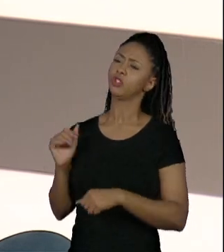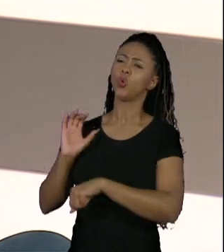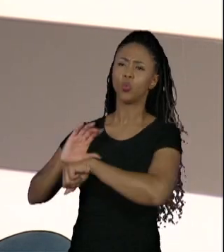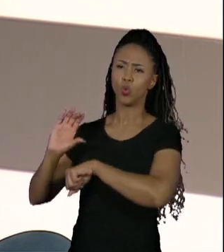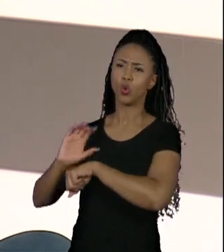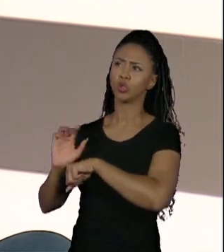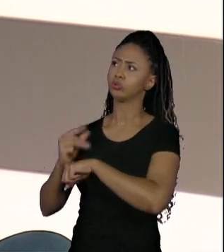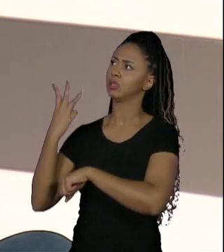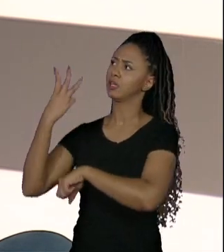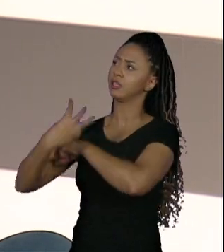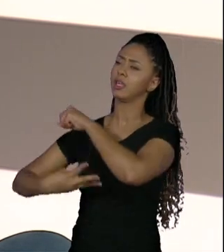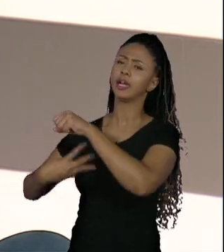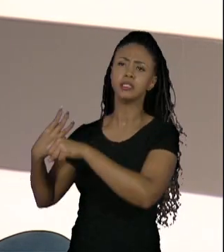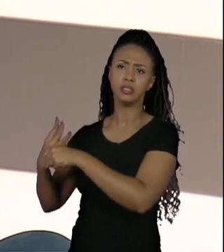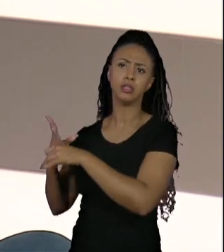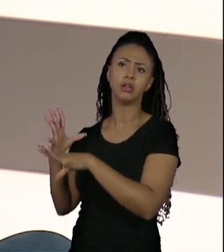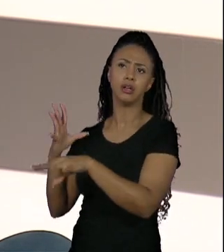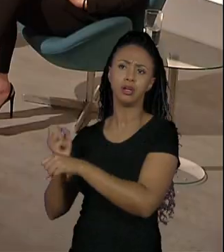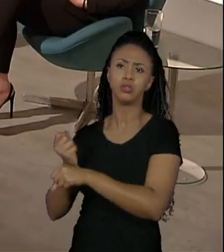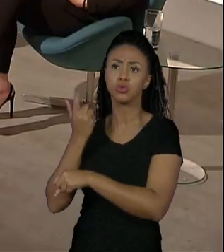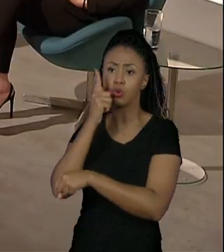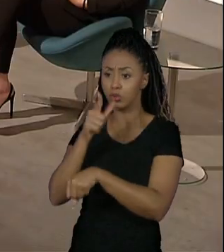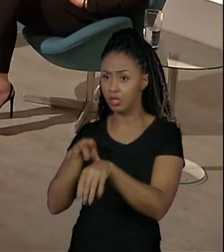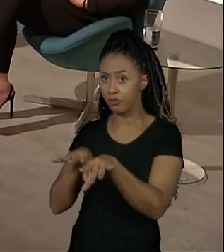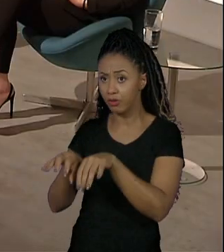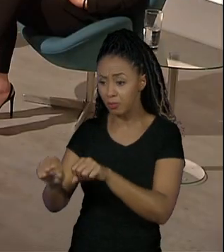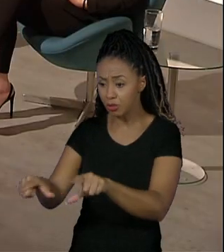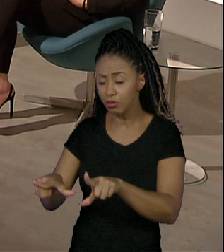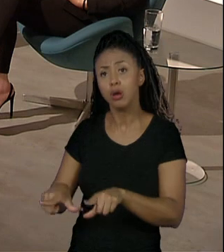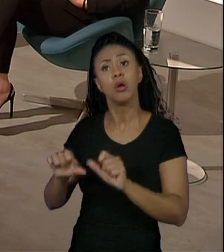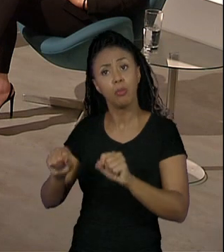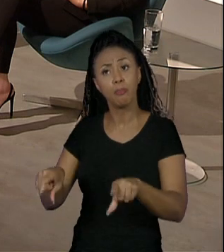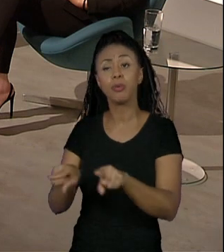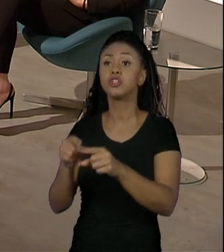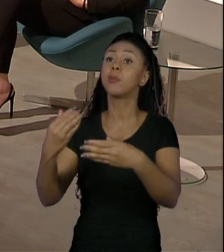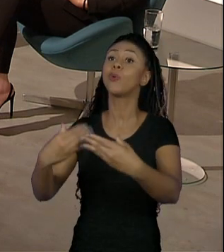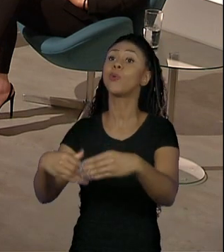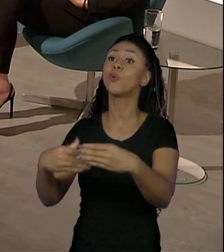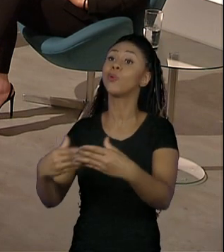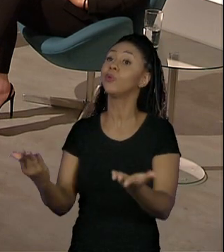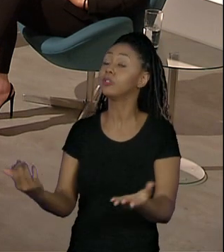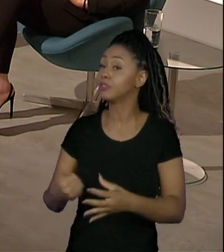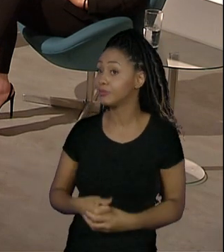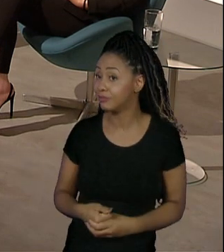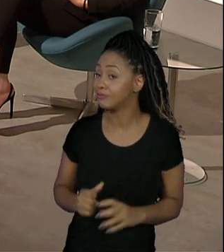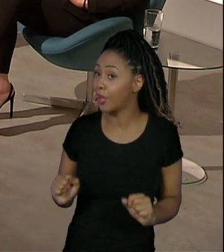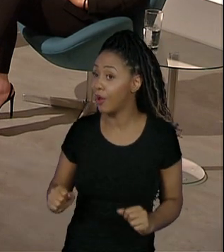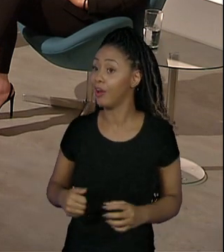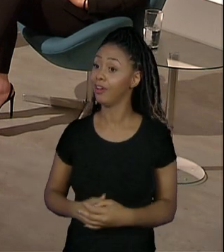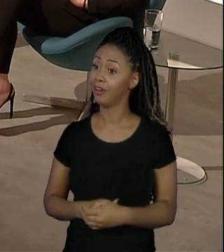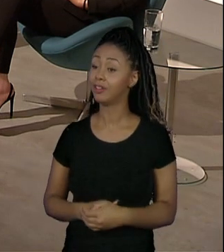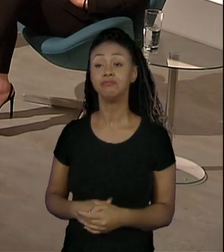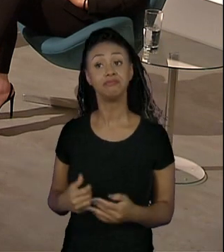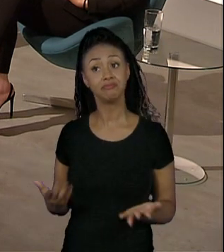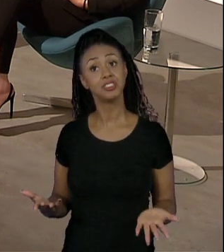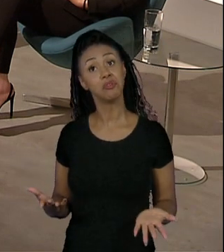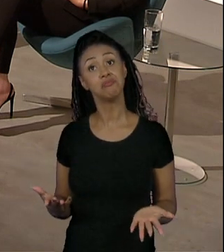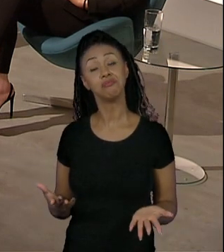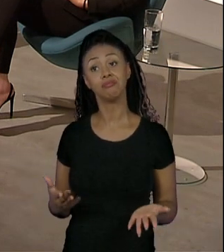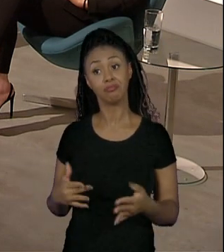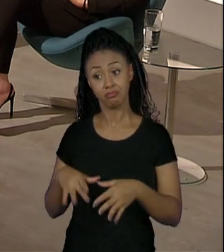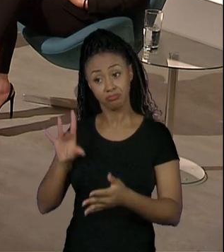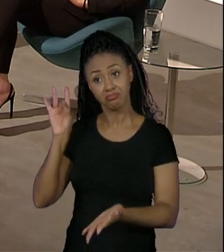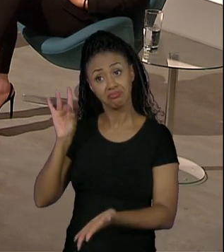tendo o diploma dele nessa área de tecnólogo, ele também pode prestar concursos. Então, é tido realmente como uma